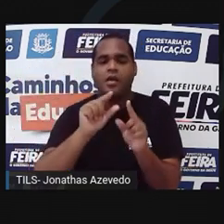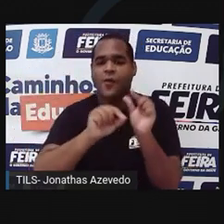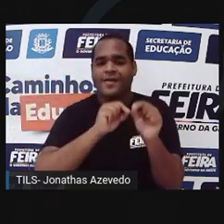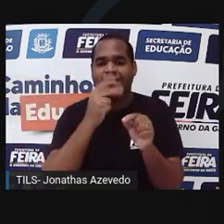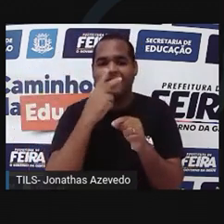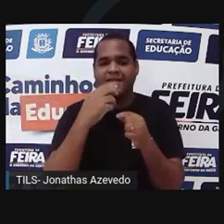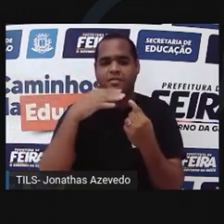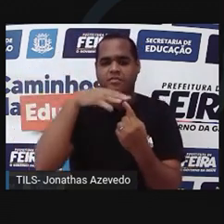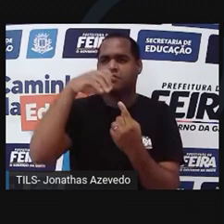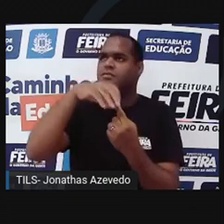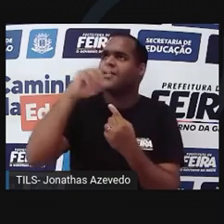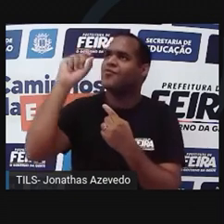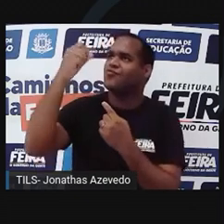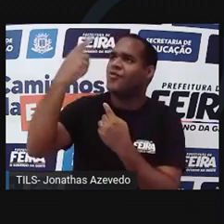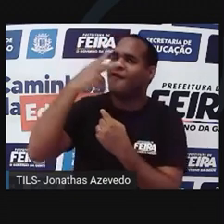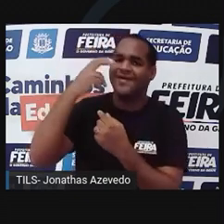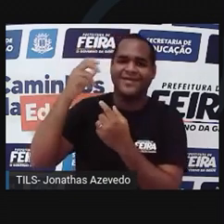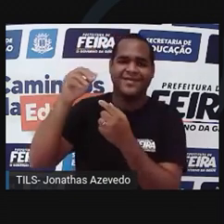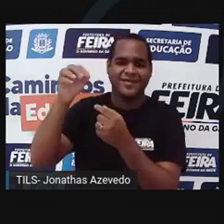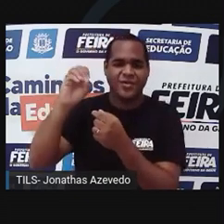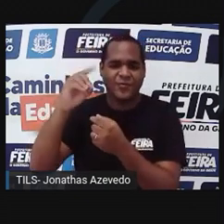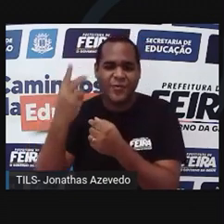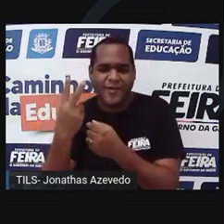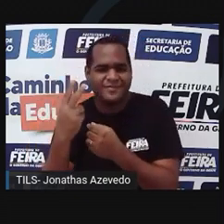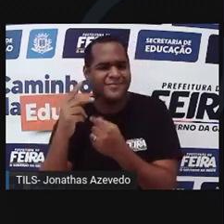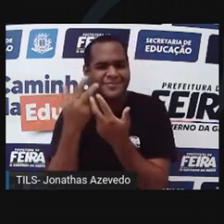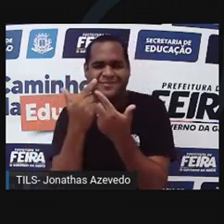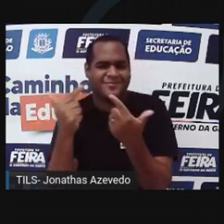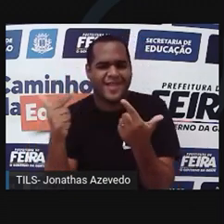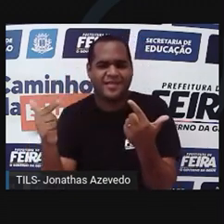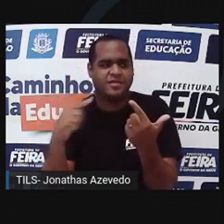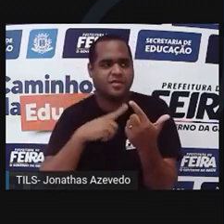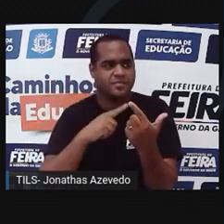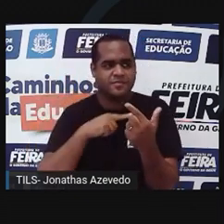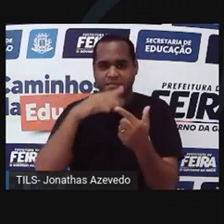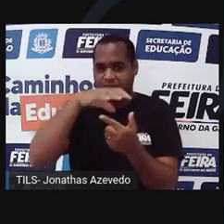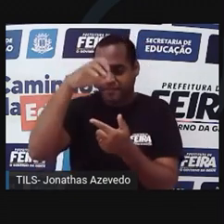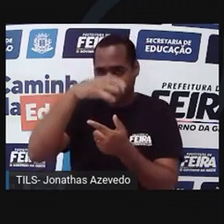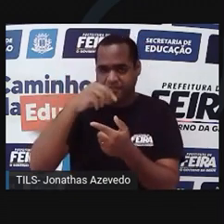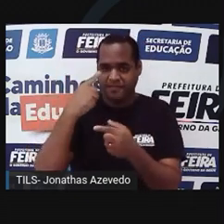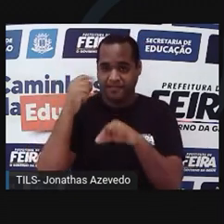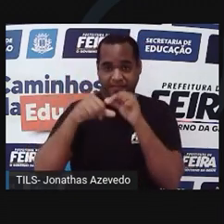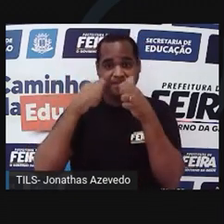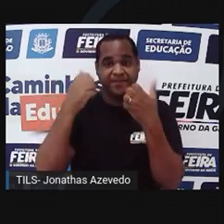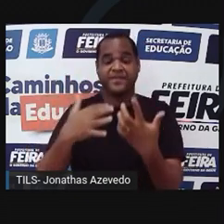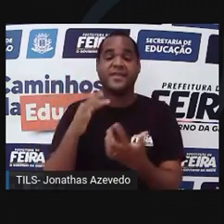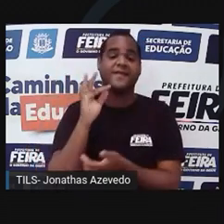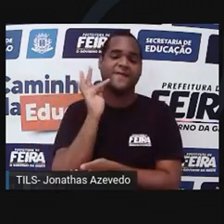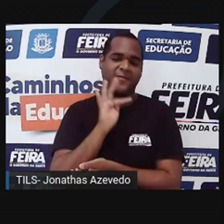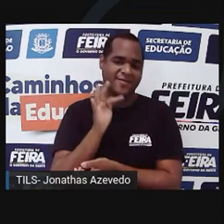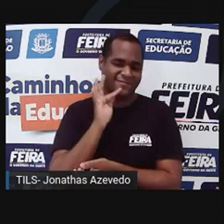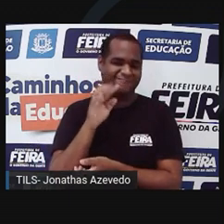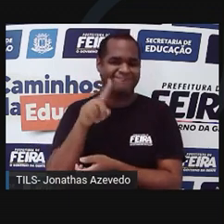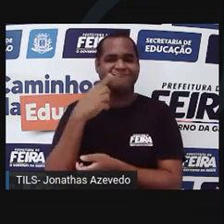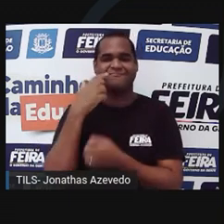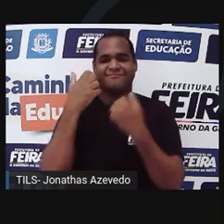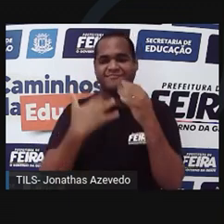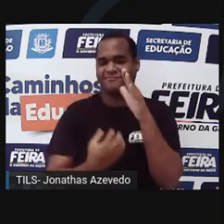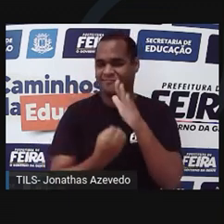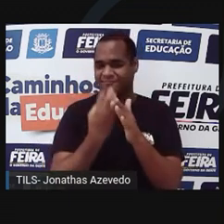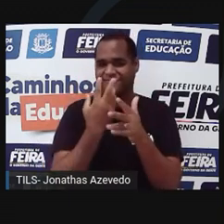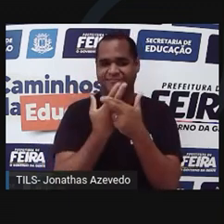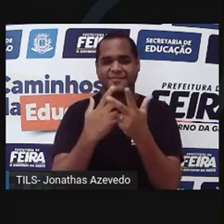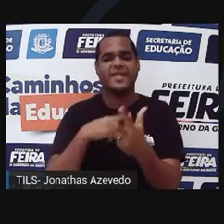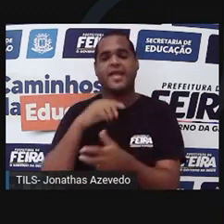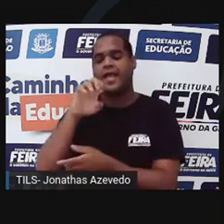faz fotossíntese, ele não é verde. Então ele vai sugando os nutrientes do gametófito feminino. O esporófito então vai produzir seus